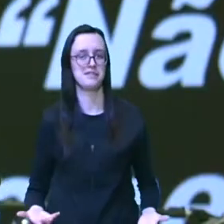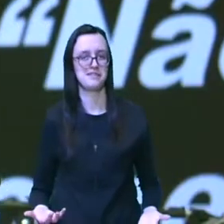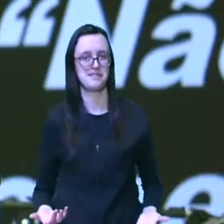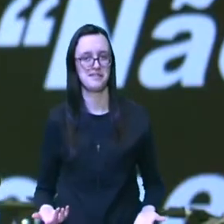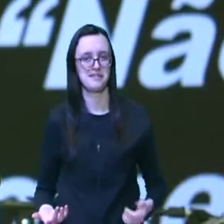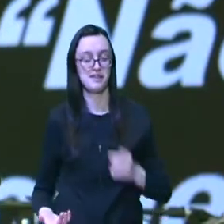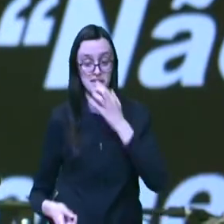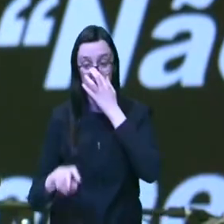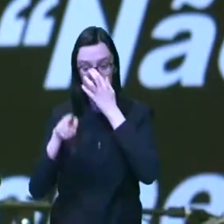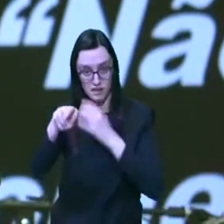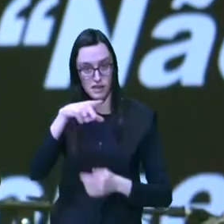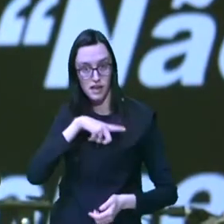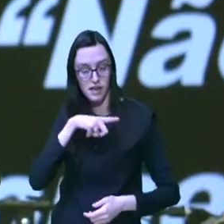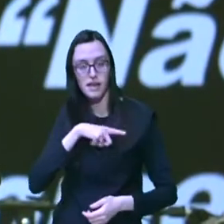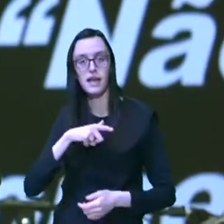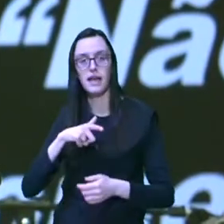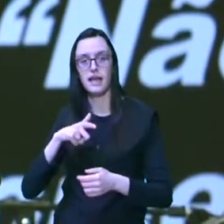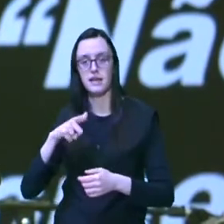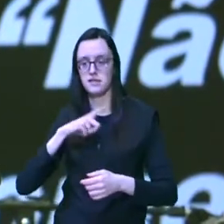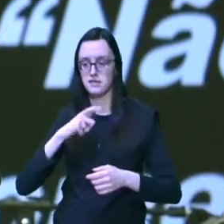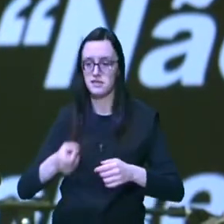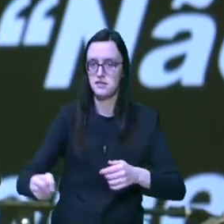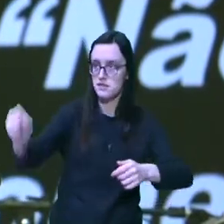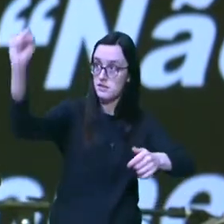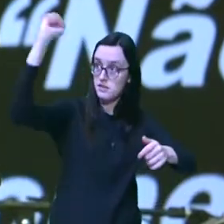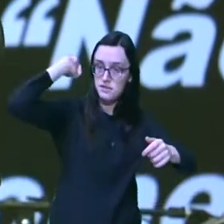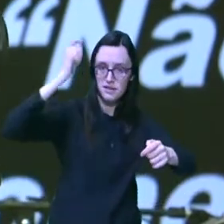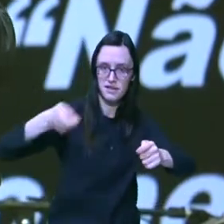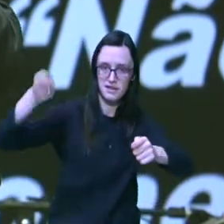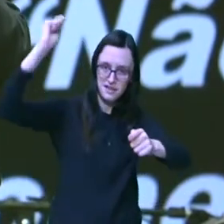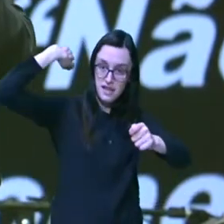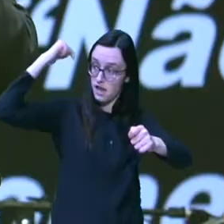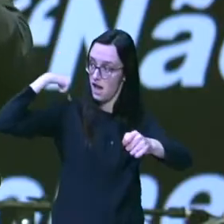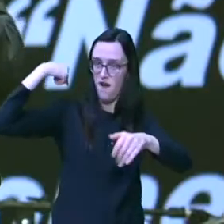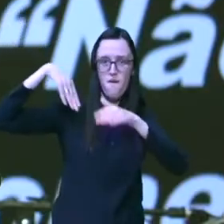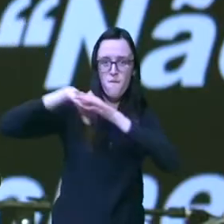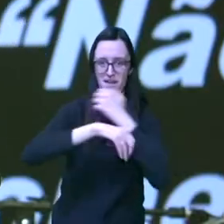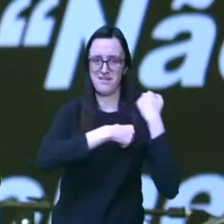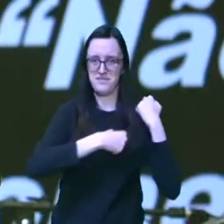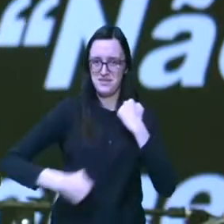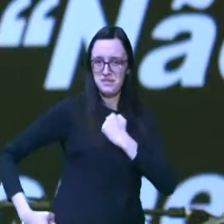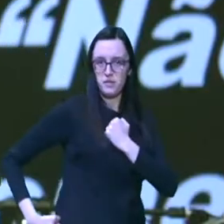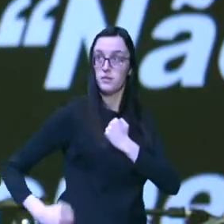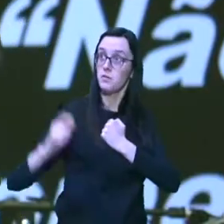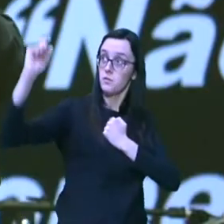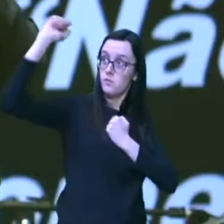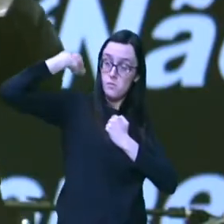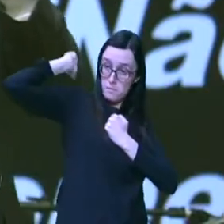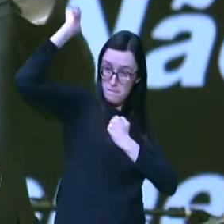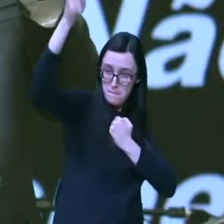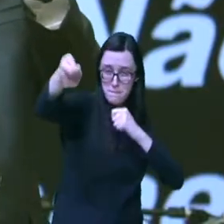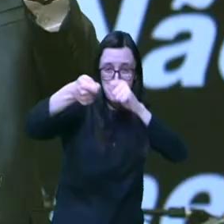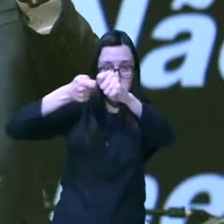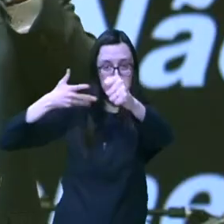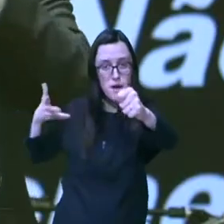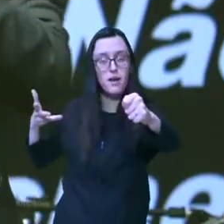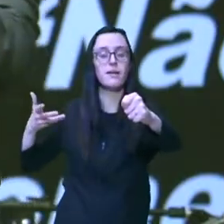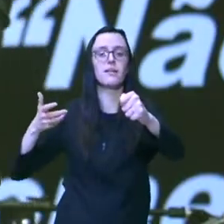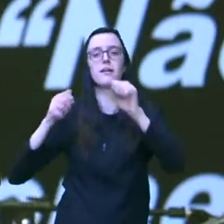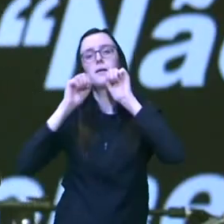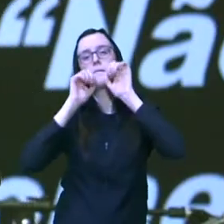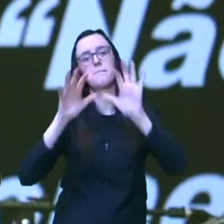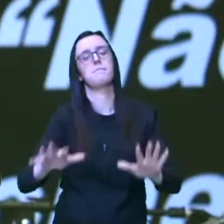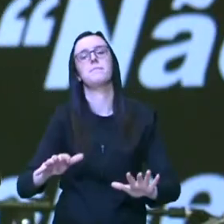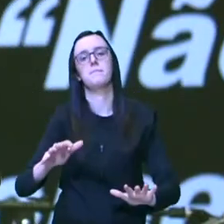naquele suporte para ele guardar as suas flechas e quando eu estava estudando também esse Salmo me